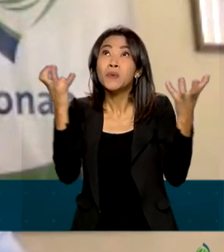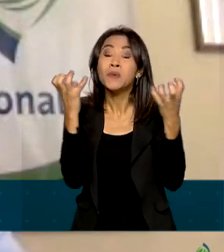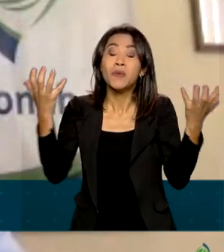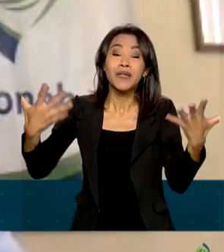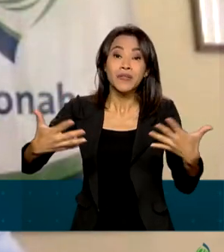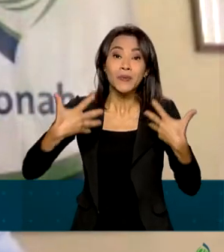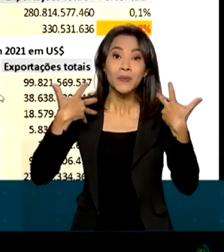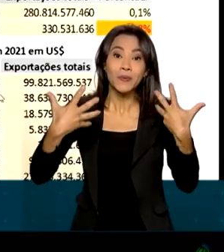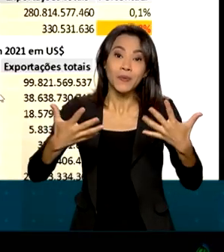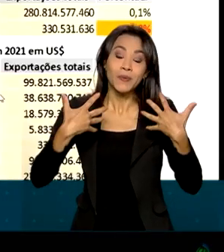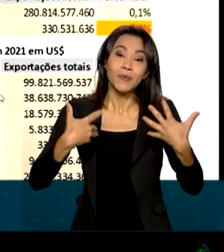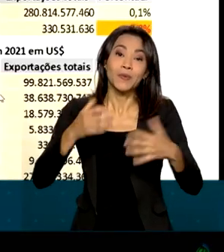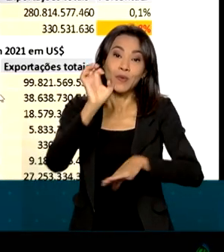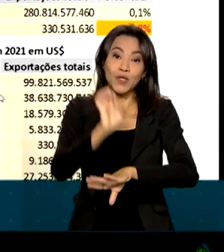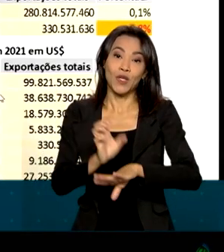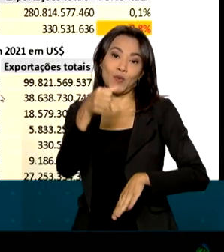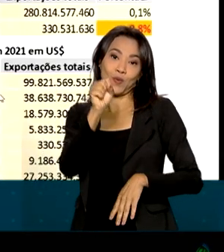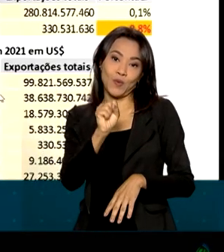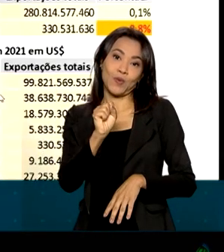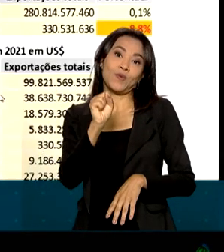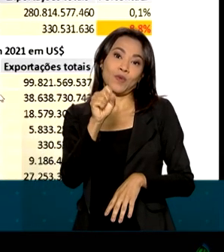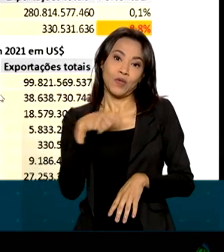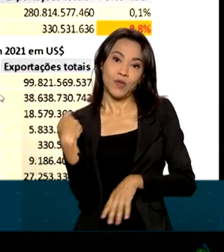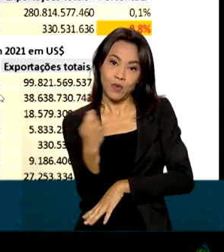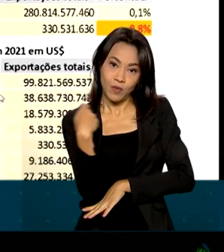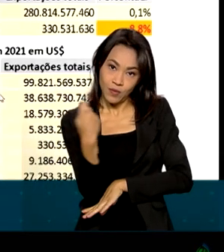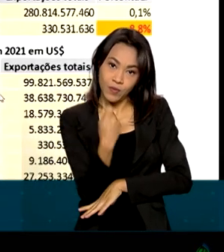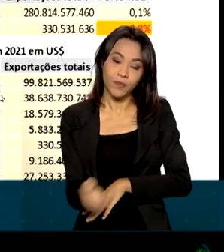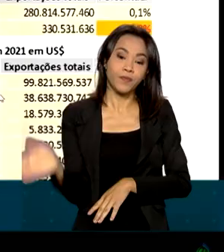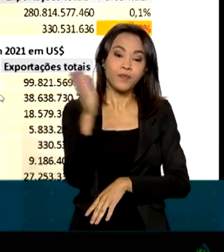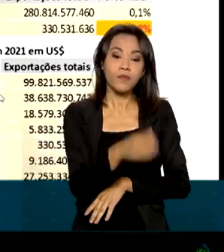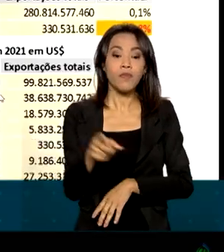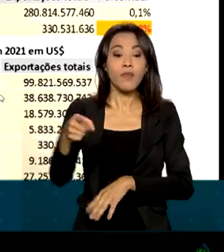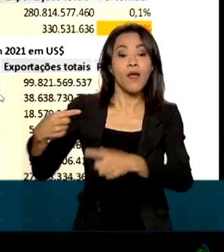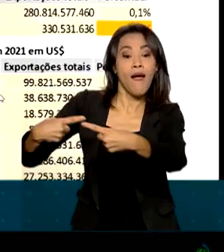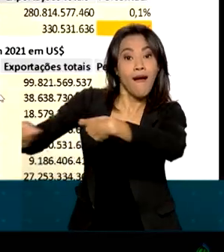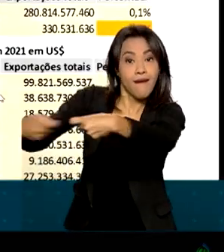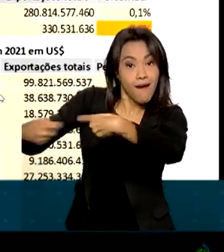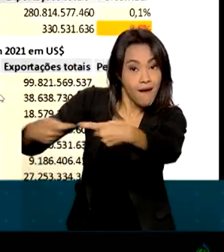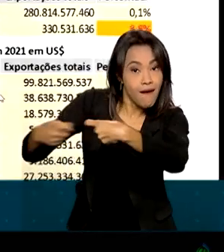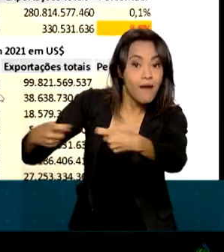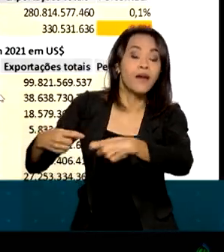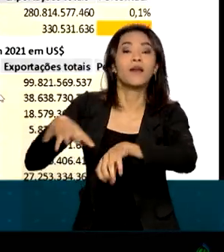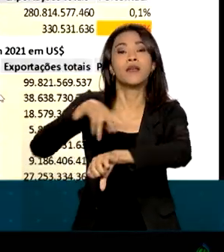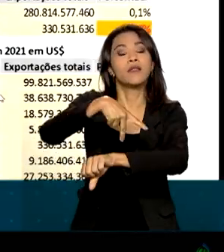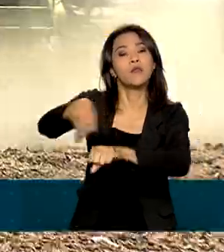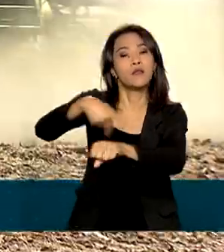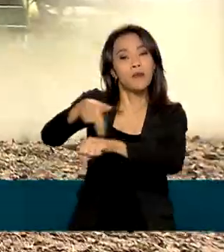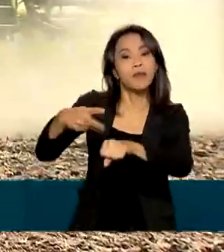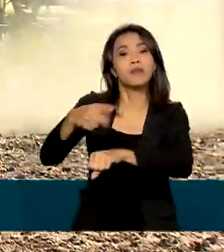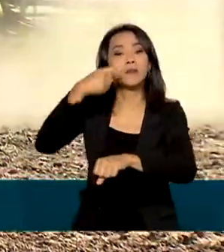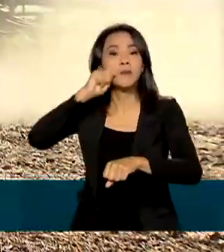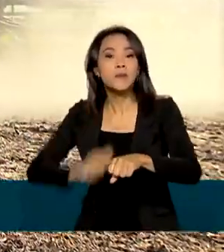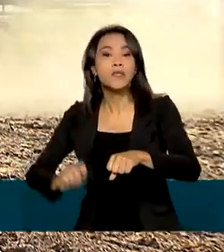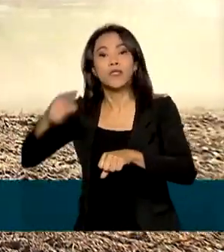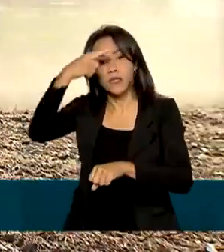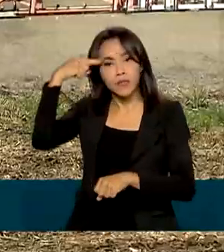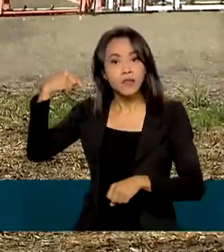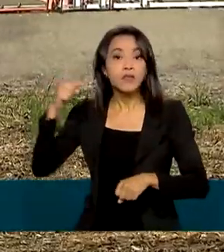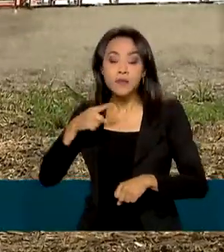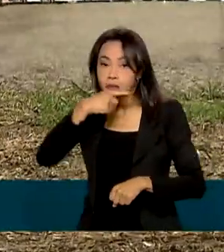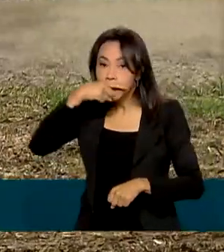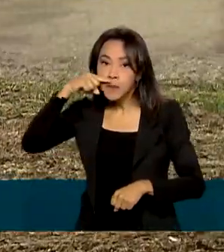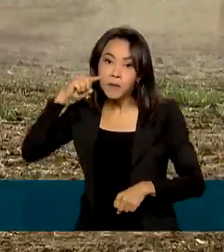estado do Rio Grande do Sul. O conflito entre Ucrânia e Rússia também foi tema da apresentação da Conab. Em 2021,